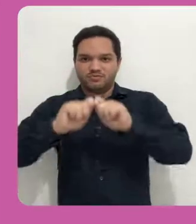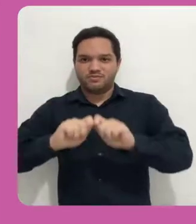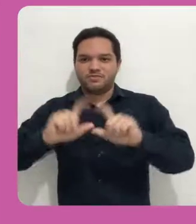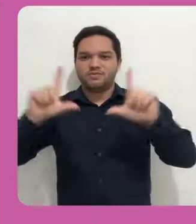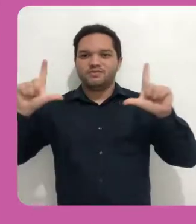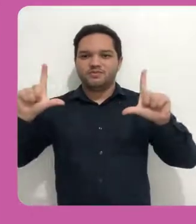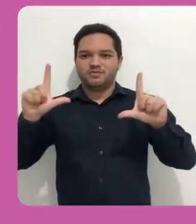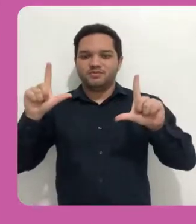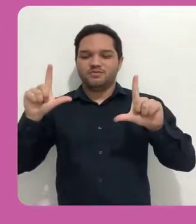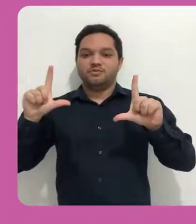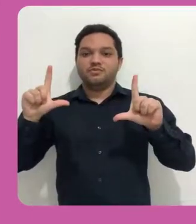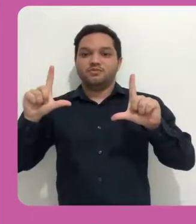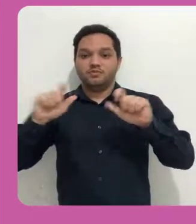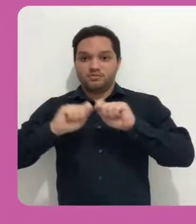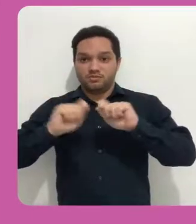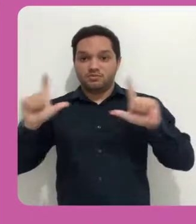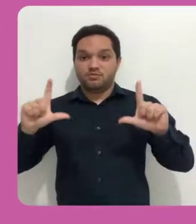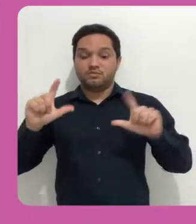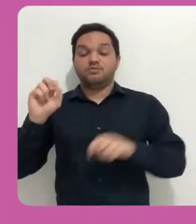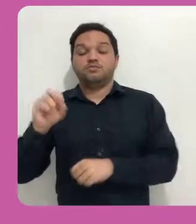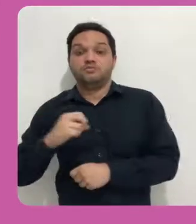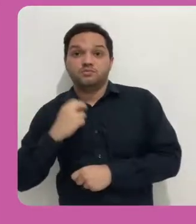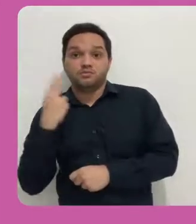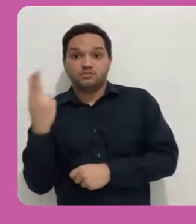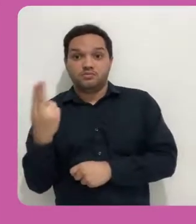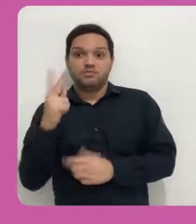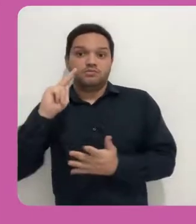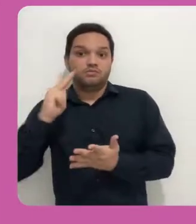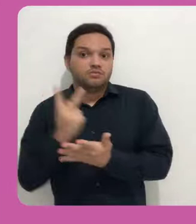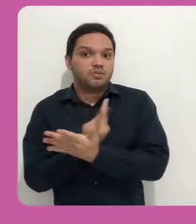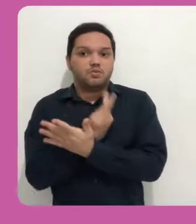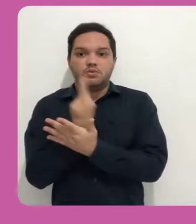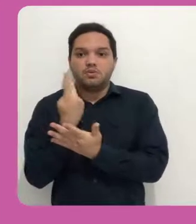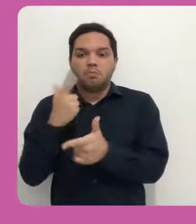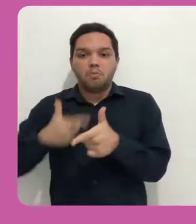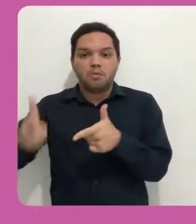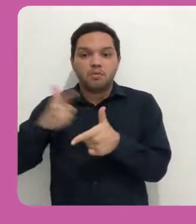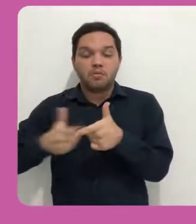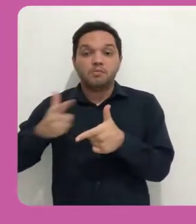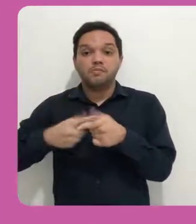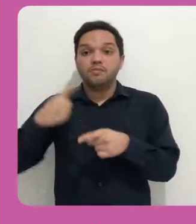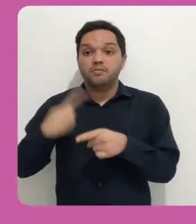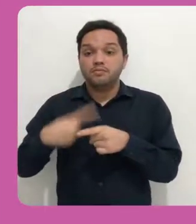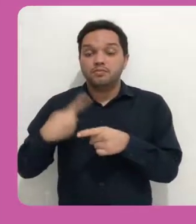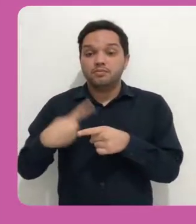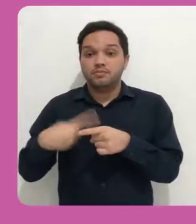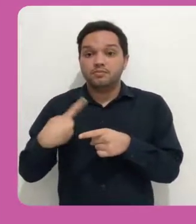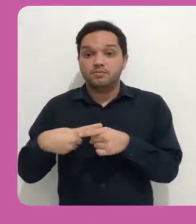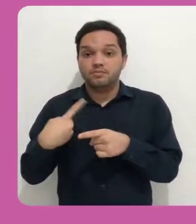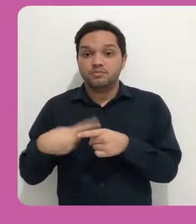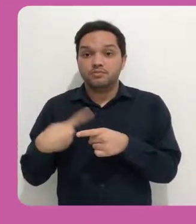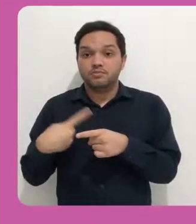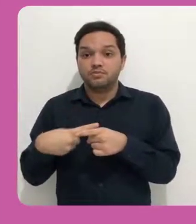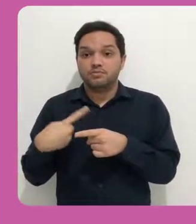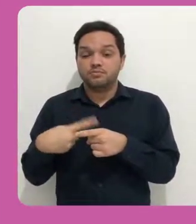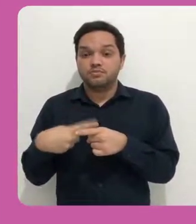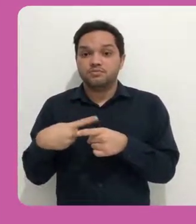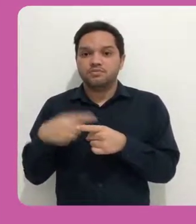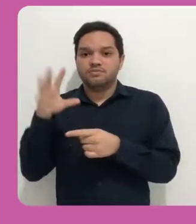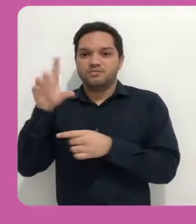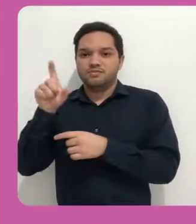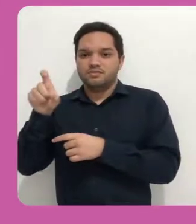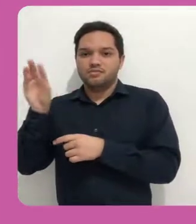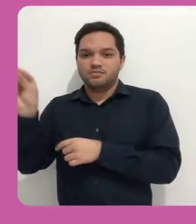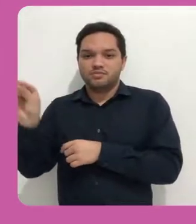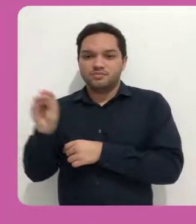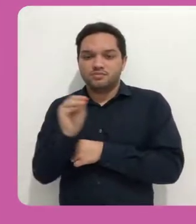porque você não clicou e arrastou o seu arquivo para o local certo. Então tente clicar